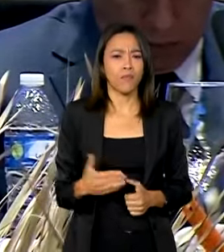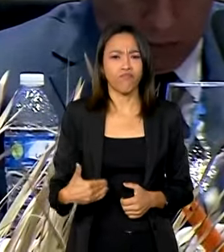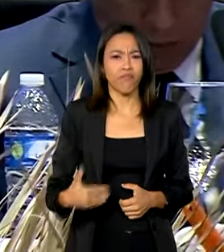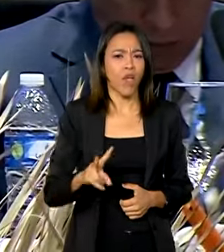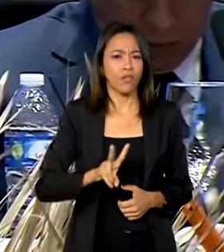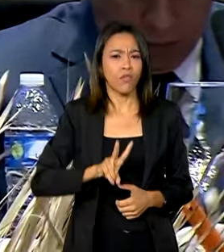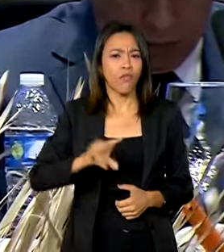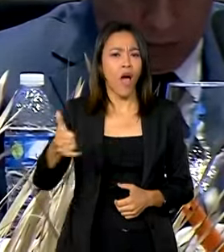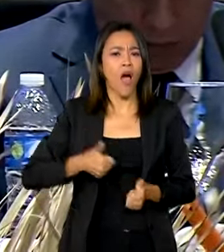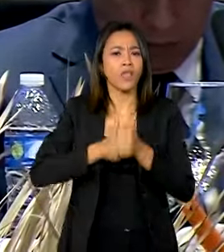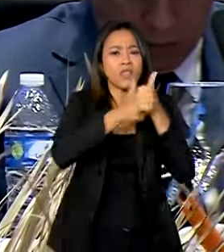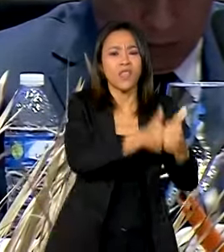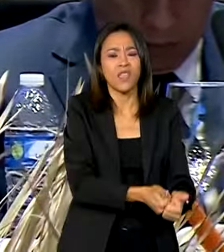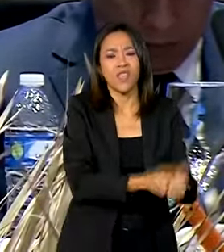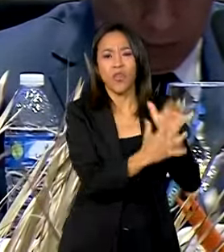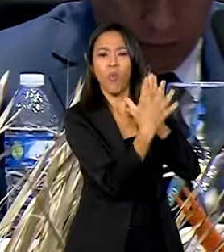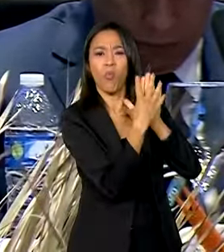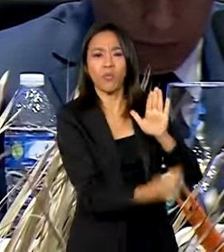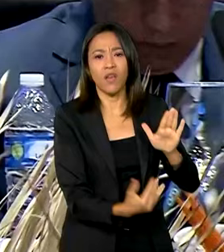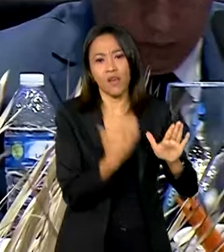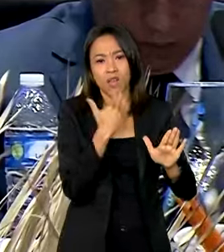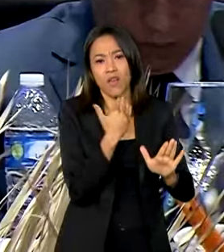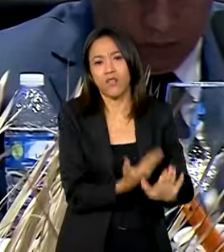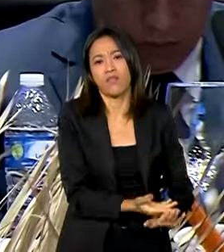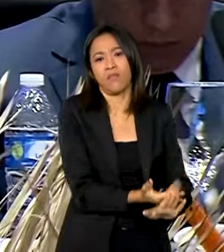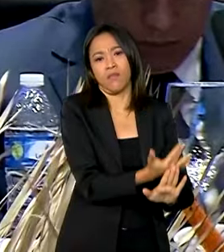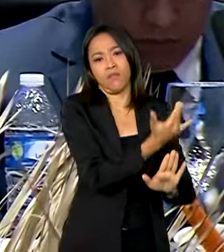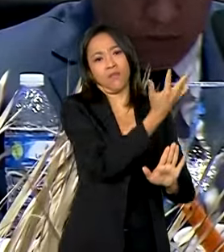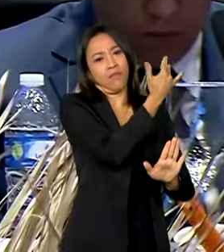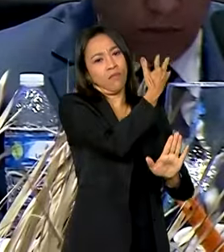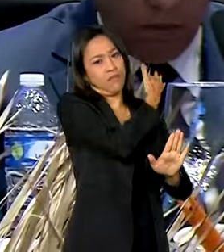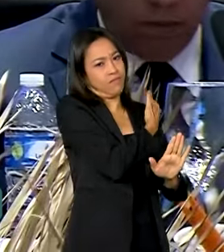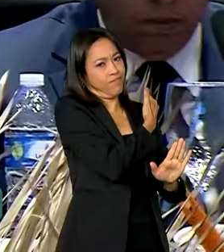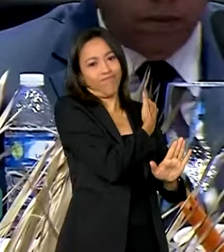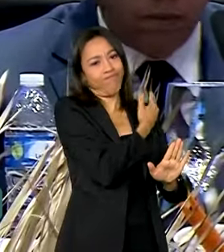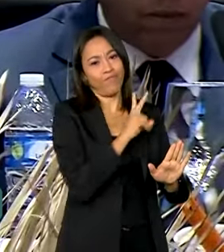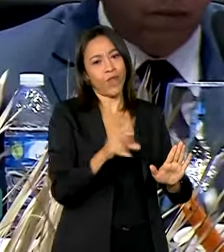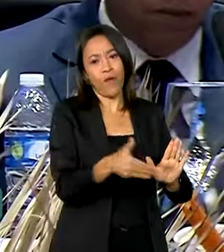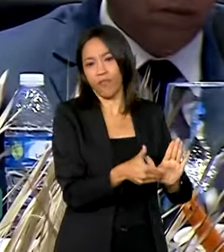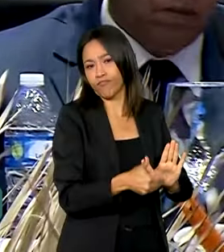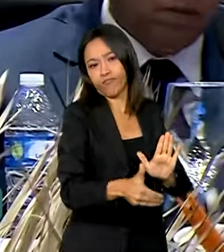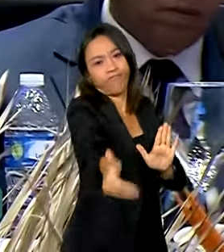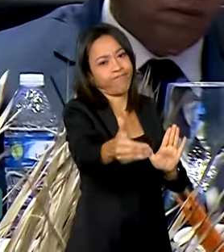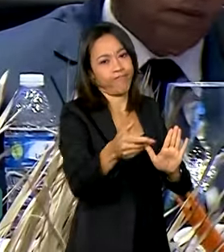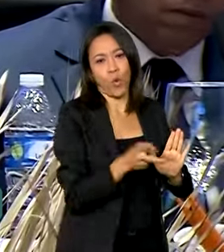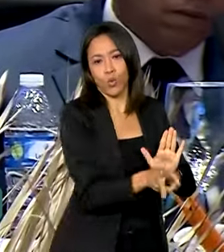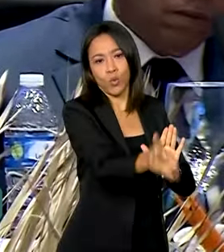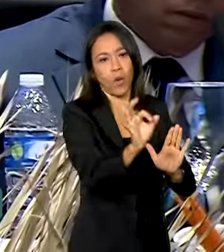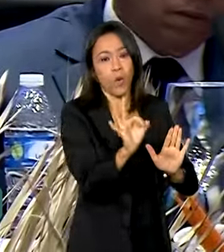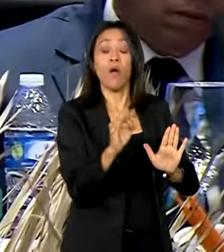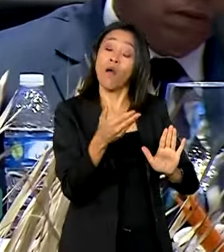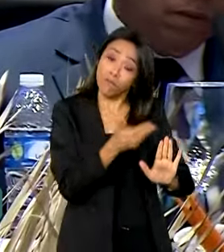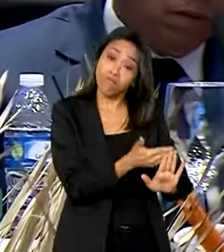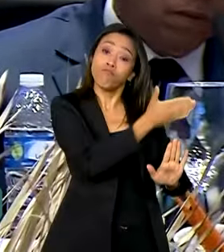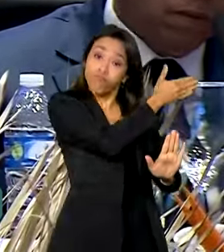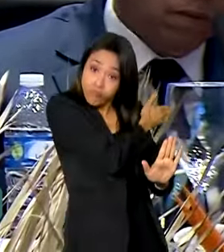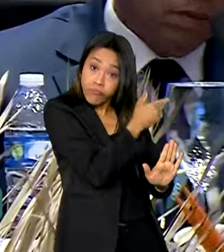mais seguir o modelo que nos trouxeram até aqui. Que foi muito importante